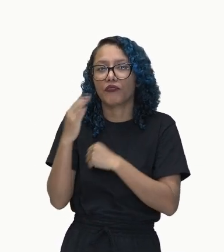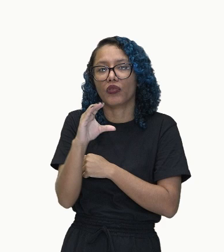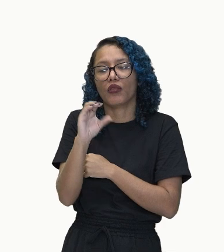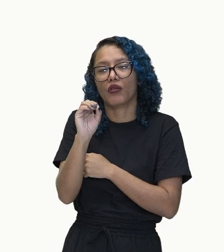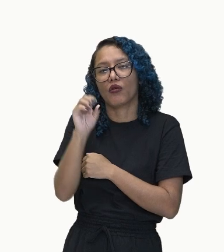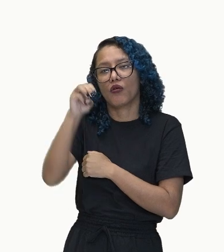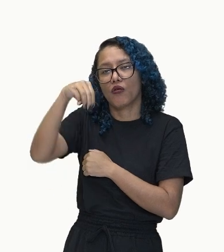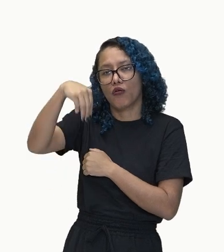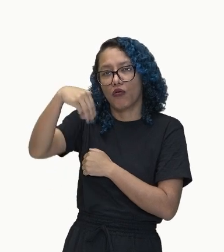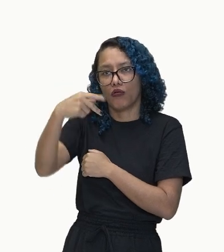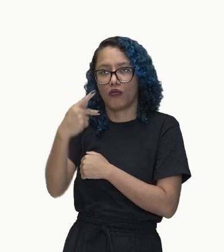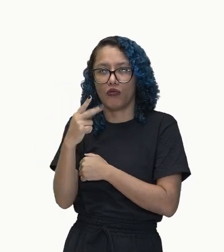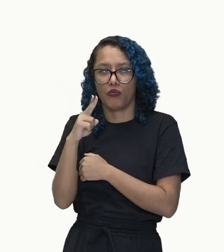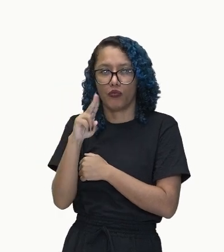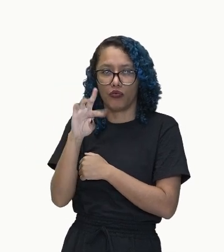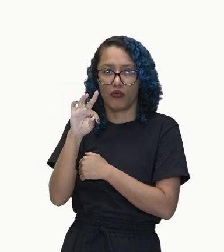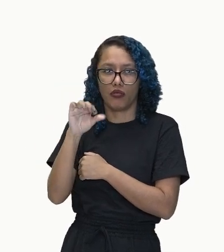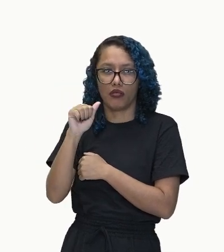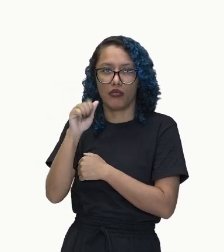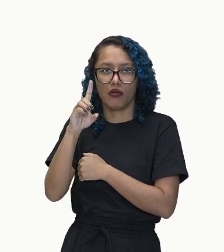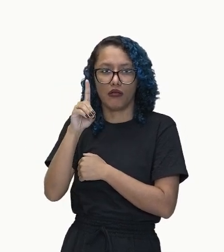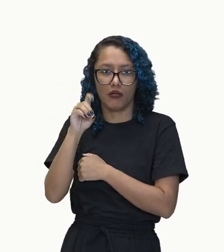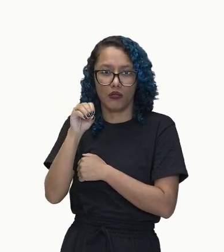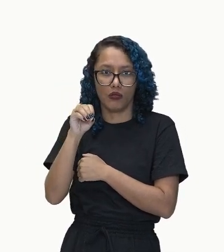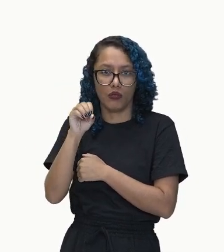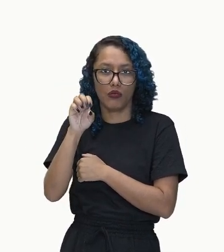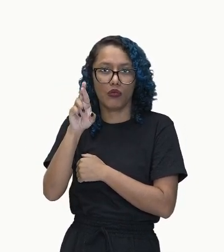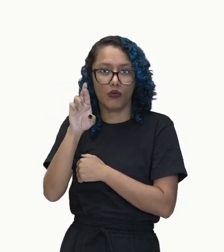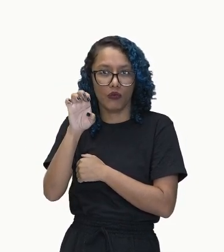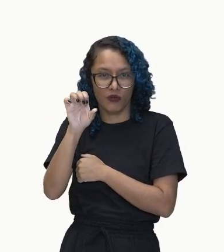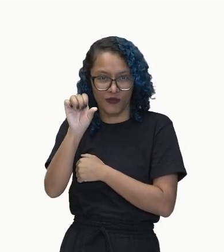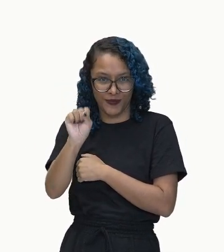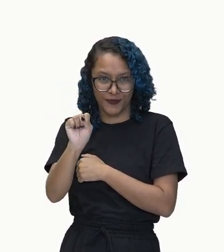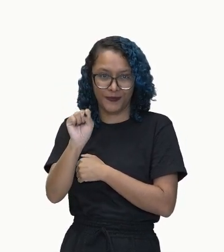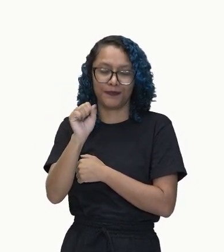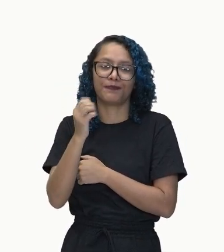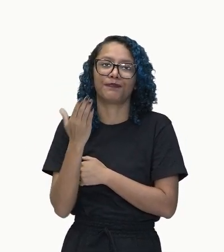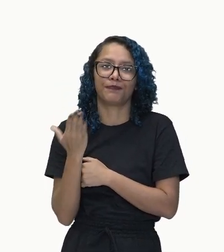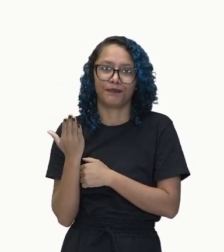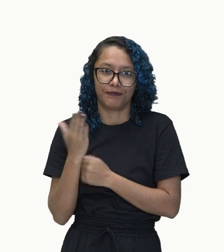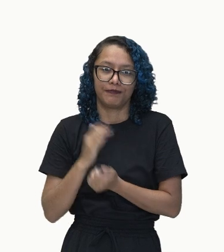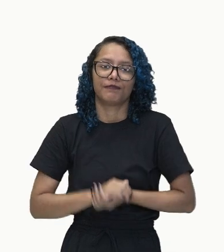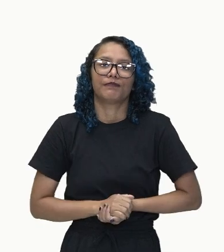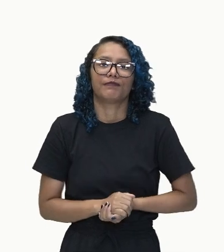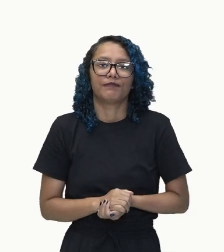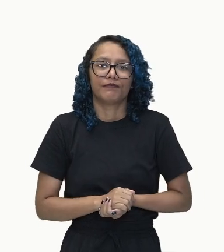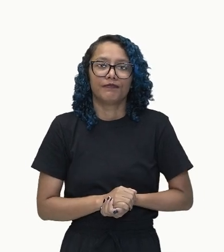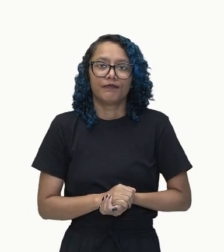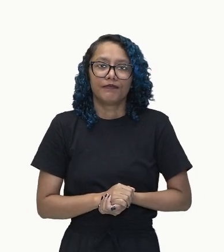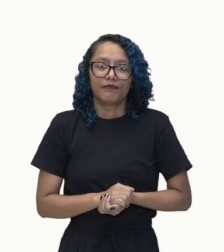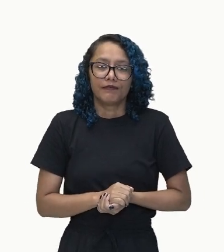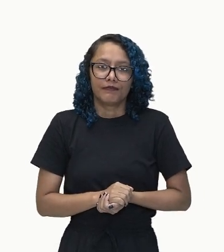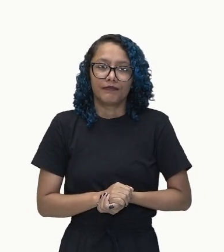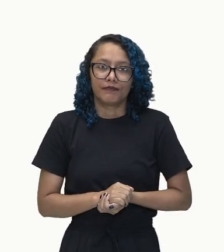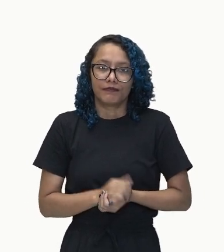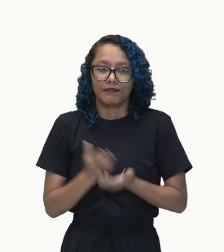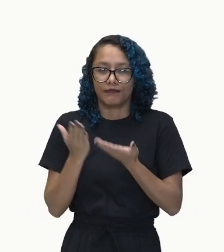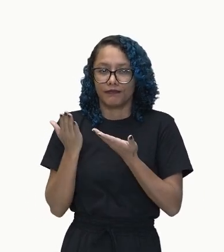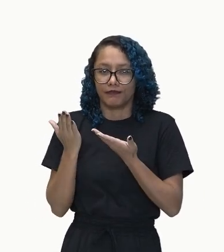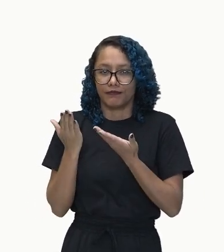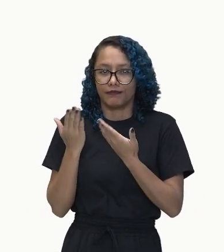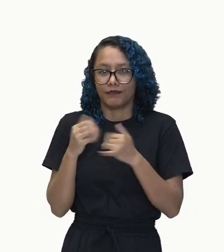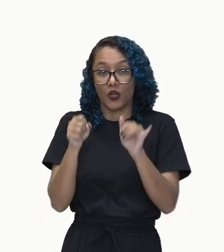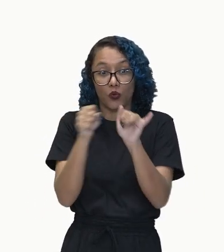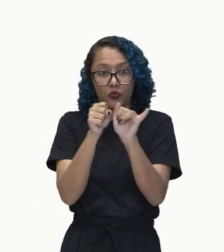Computadores. Núcleo do sujeito. Ok? Então, eu vou apagar aqui. E vou indicar aqui, ó. Está aqui o sujeito da